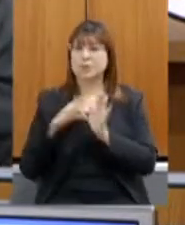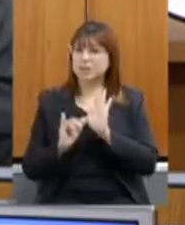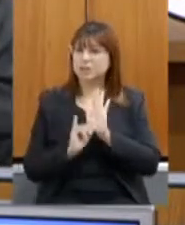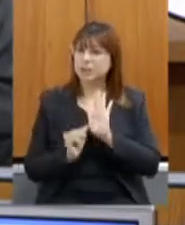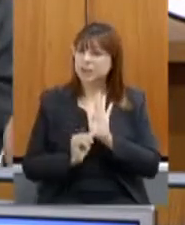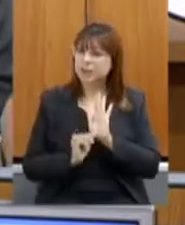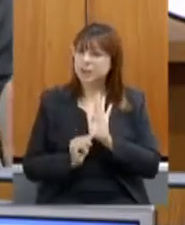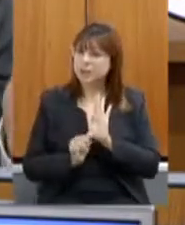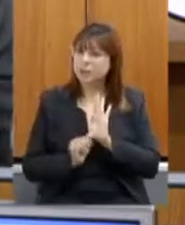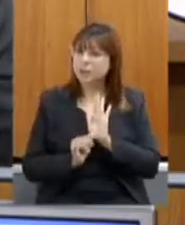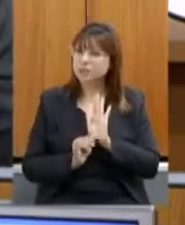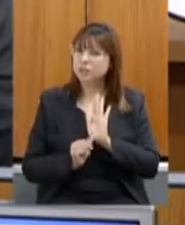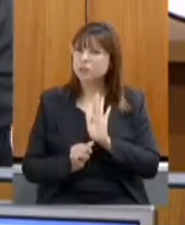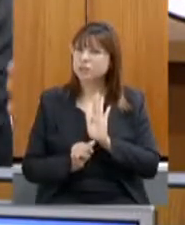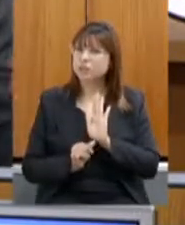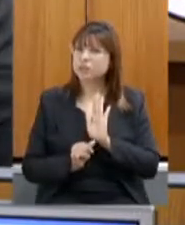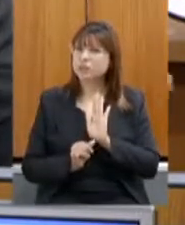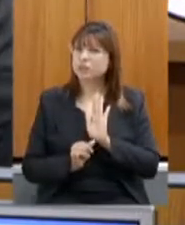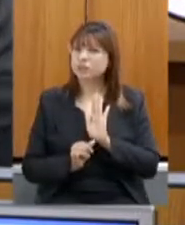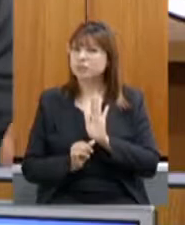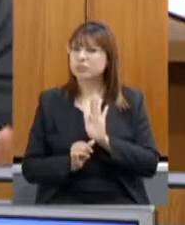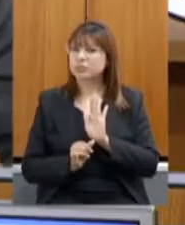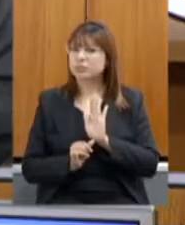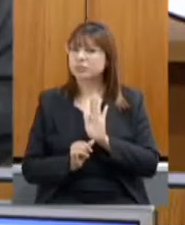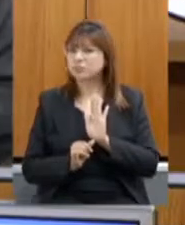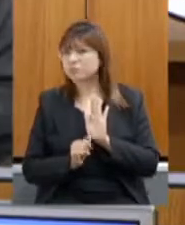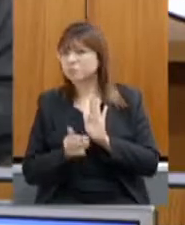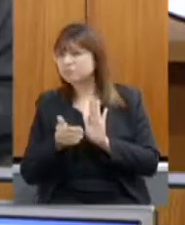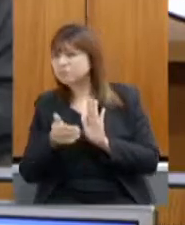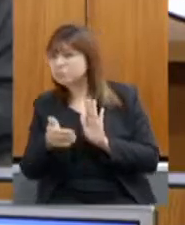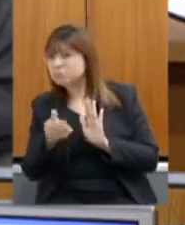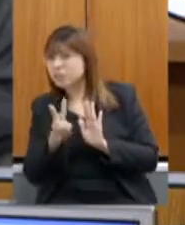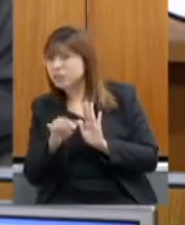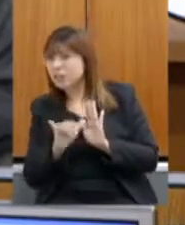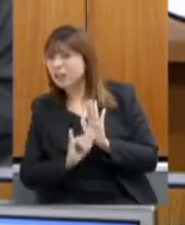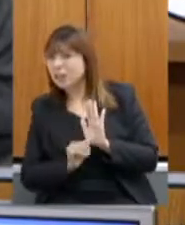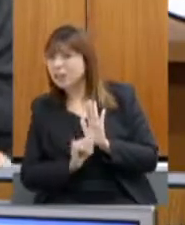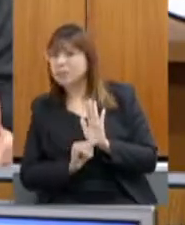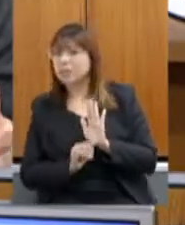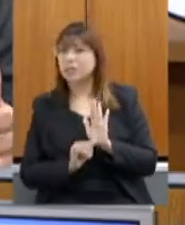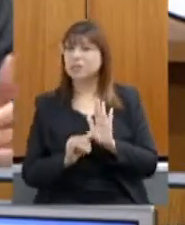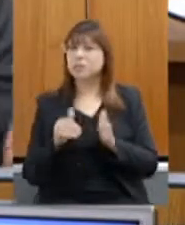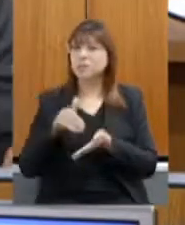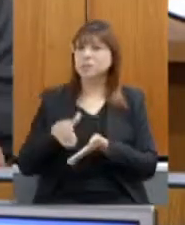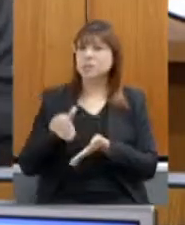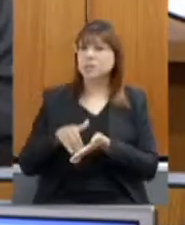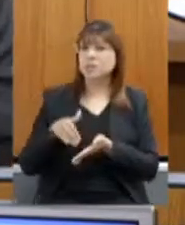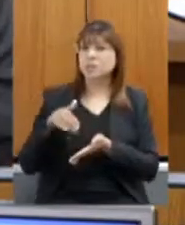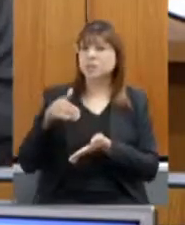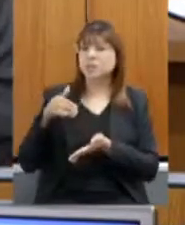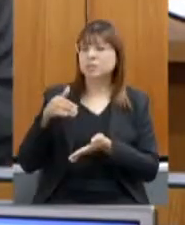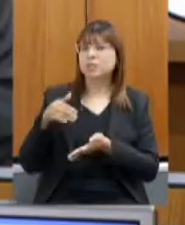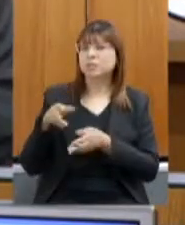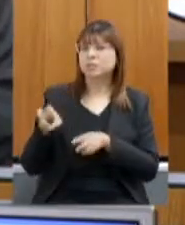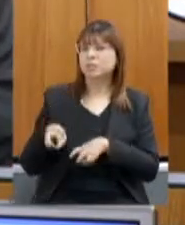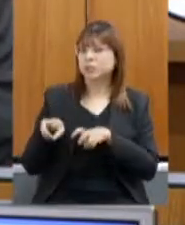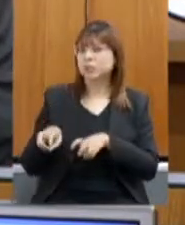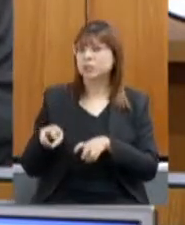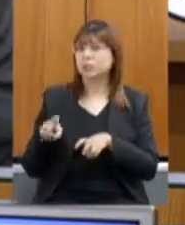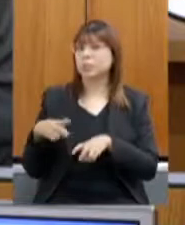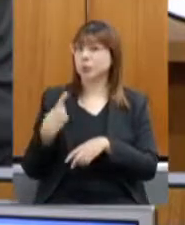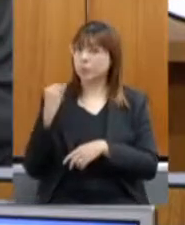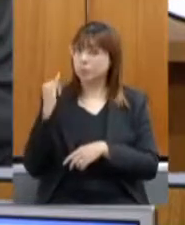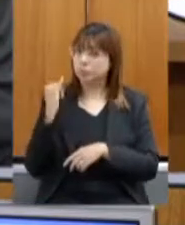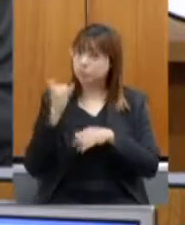aberto algum edital que vai se abrir pela Secretaria de Agricultura para que nós possamos estar informando